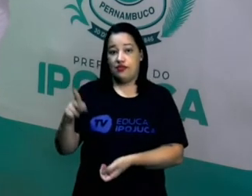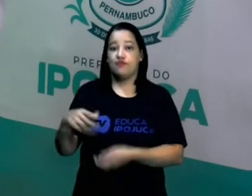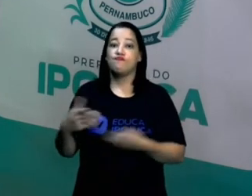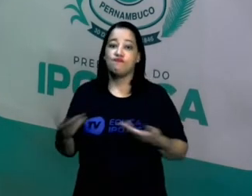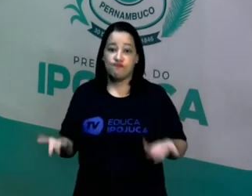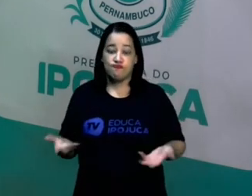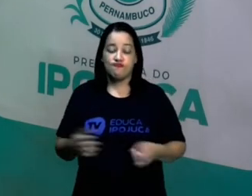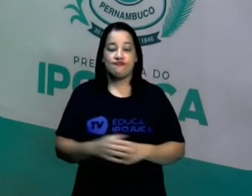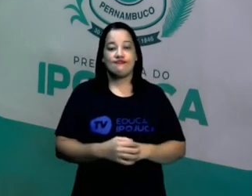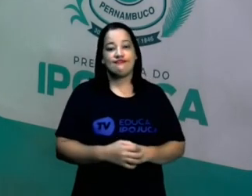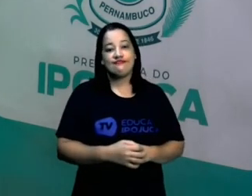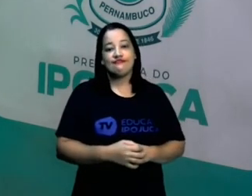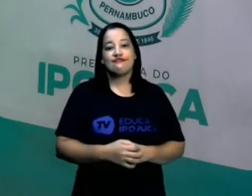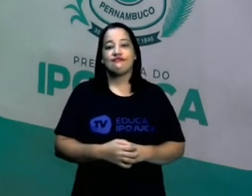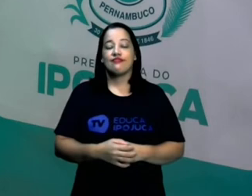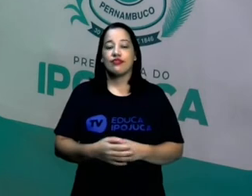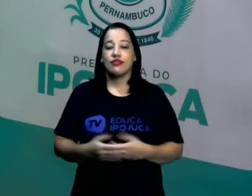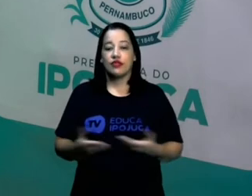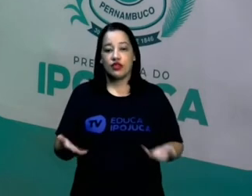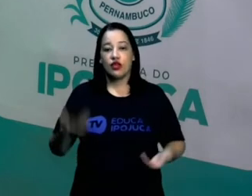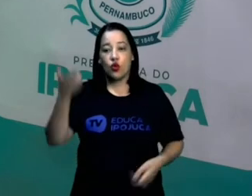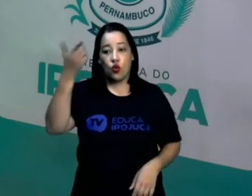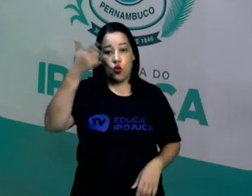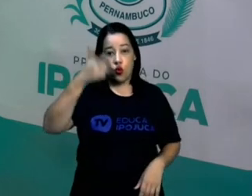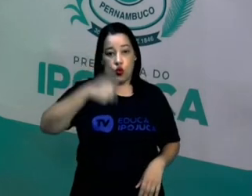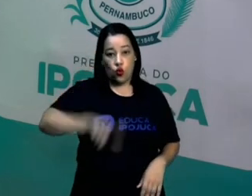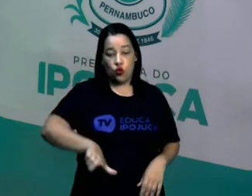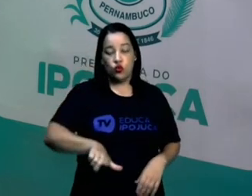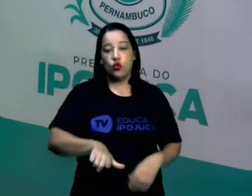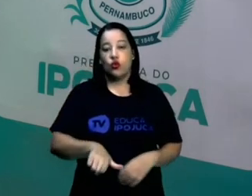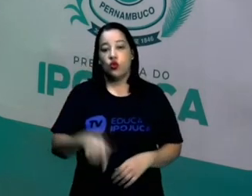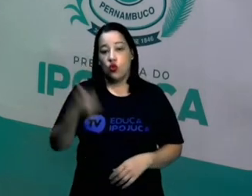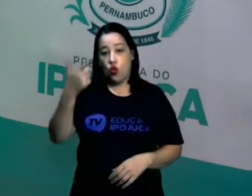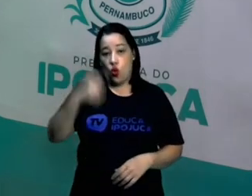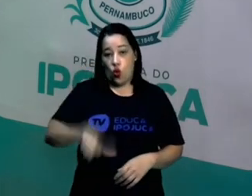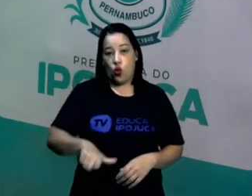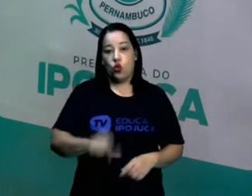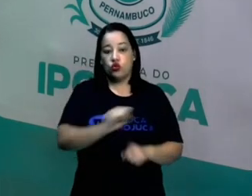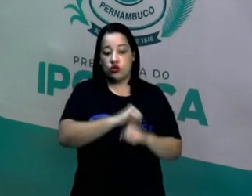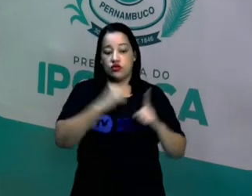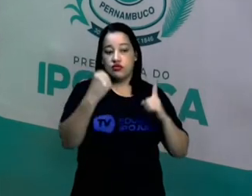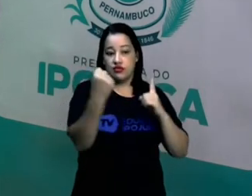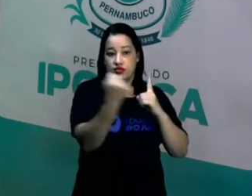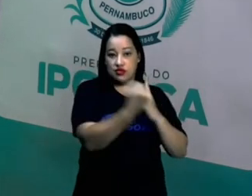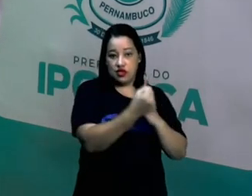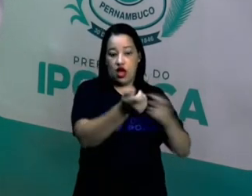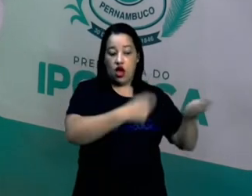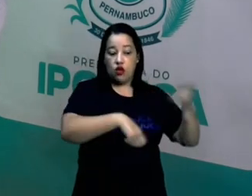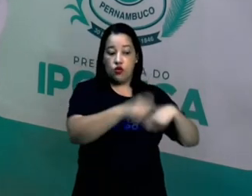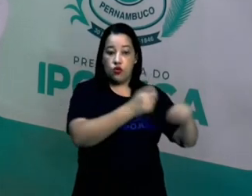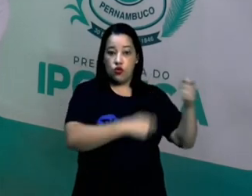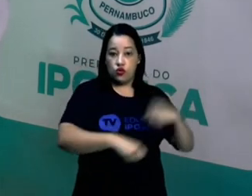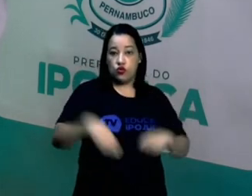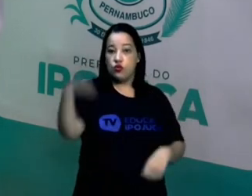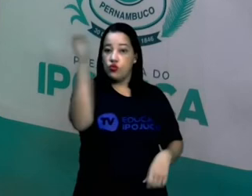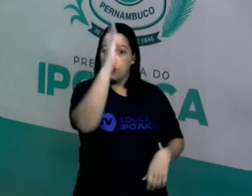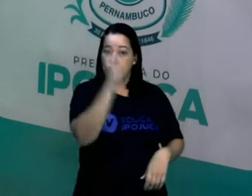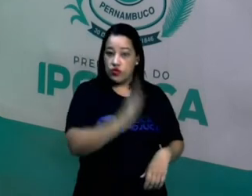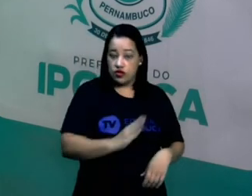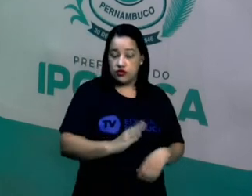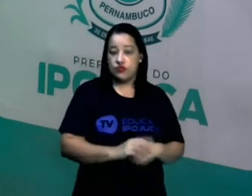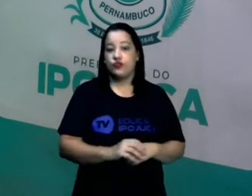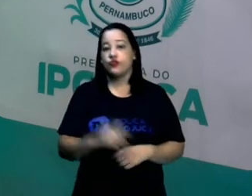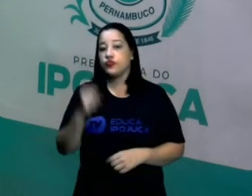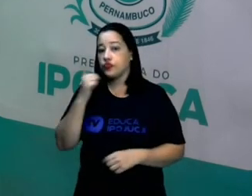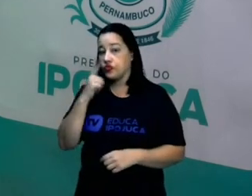certo? Vamos ver aí outros aspectos socioeconômicos da população brasileira. PIB